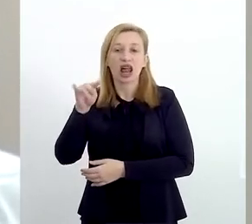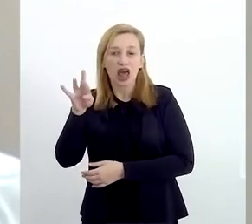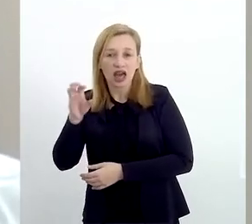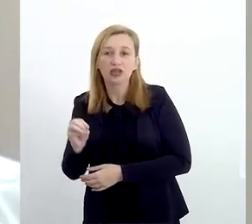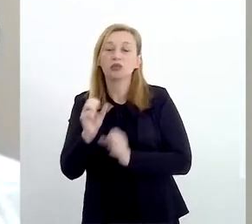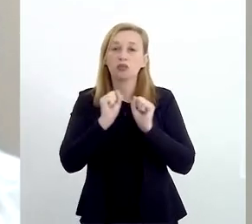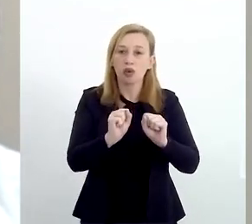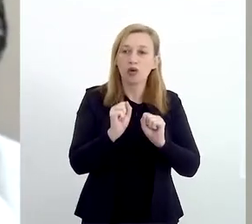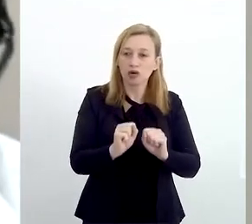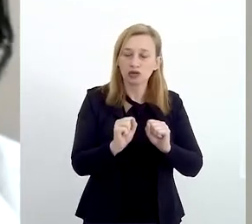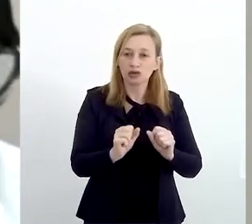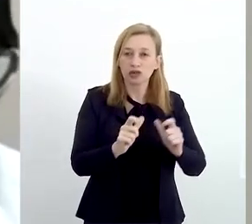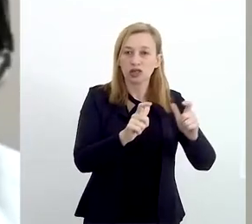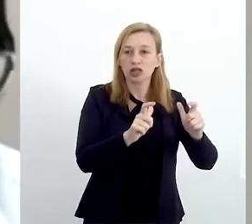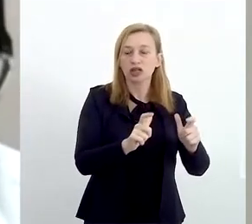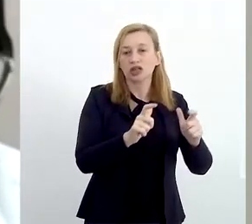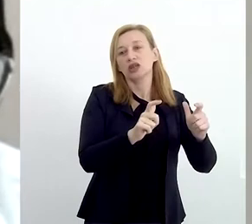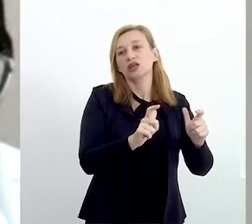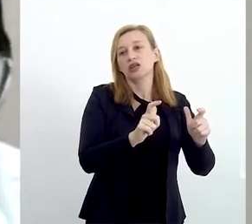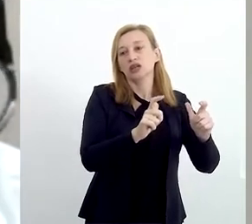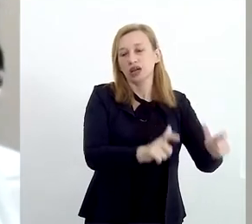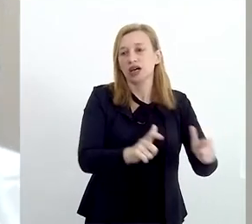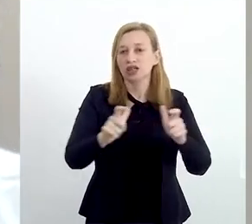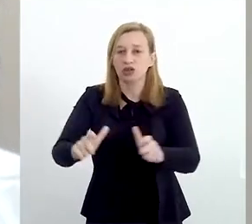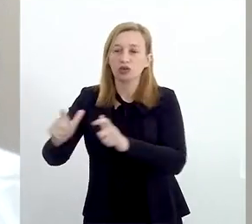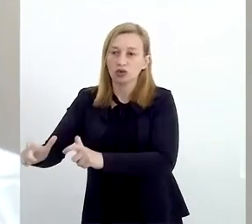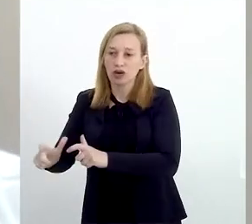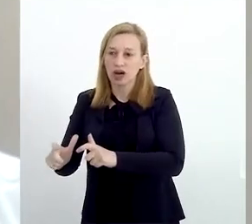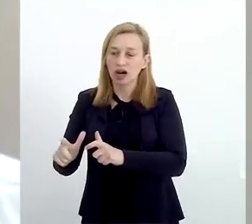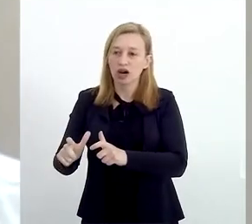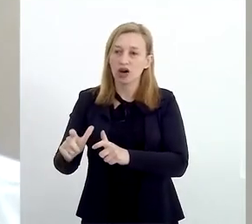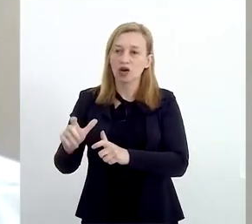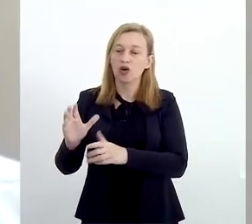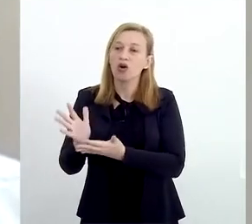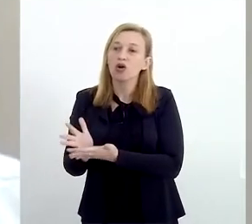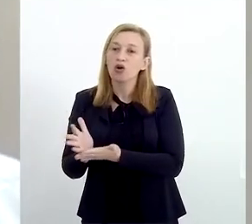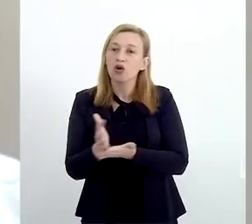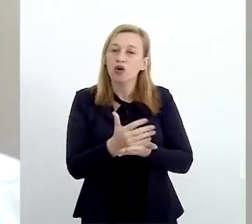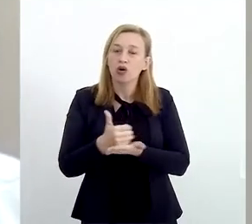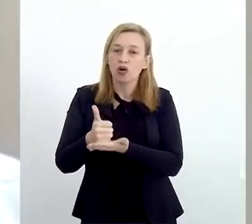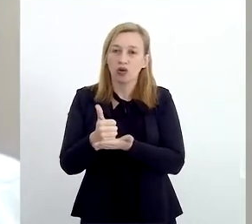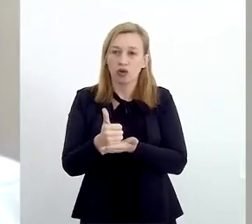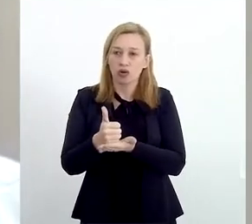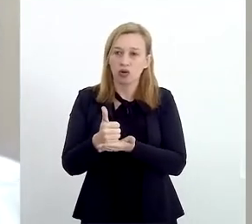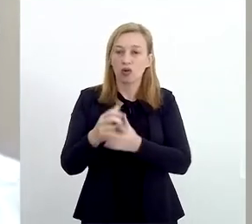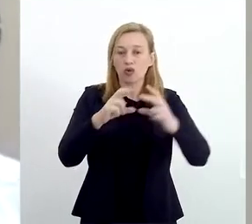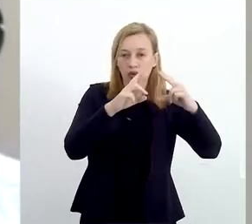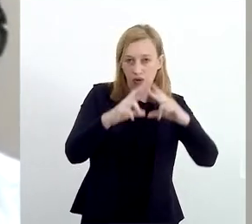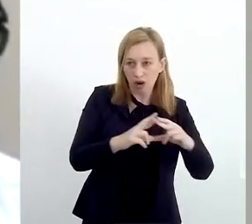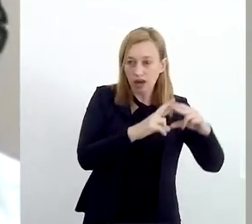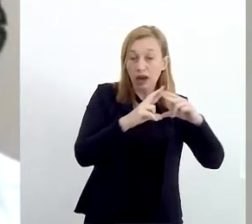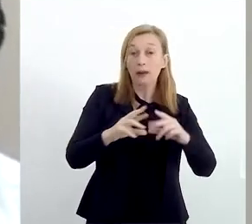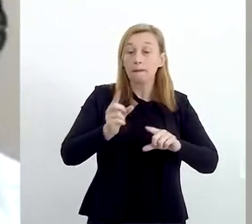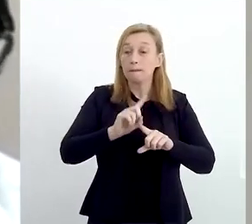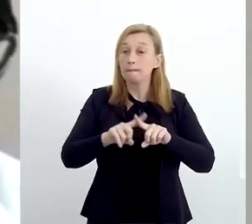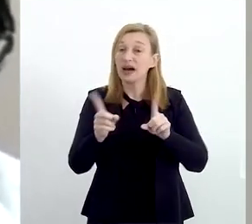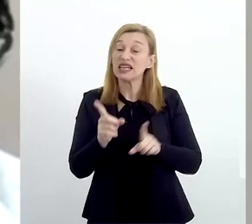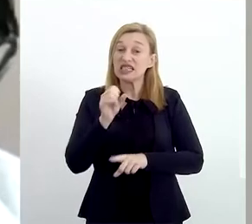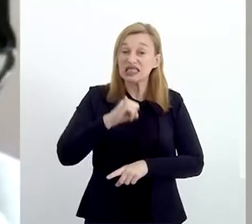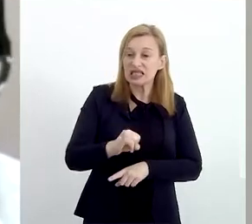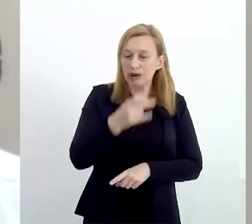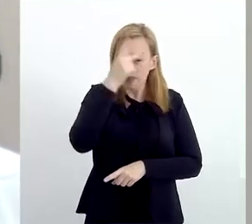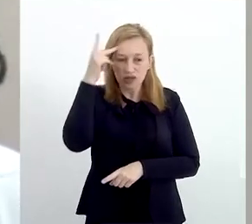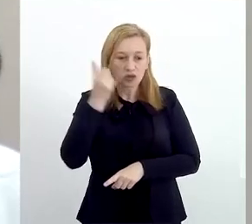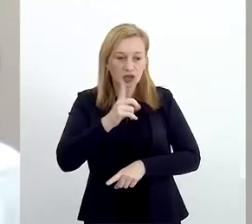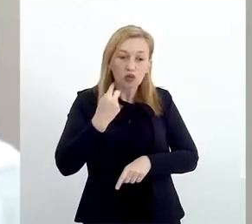um ponto de coleta em cada esquina, mas se ele não se dispuser a levar esse produto até um ponto de